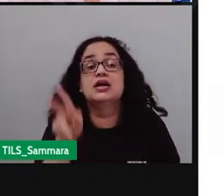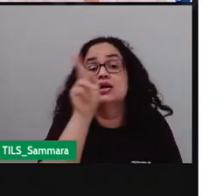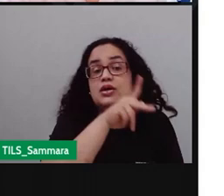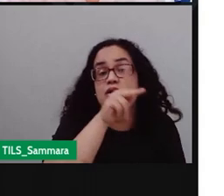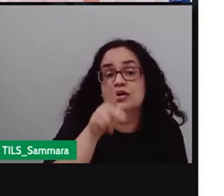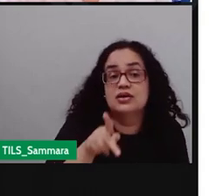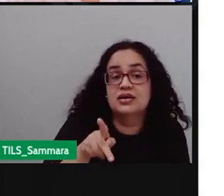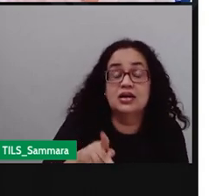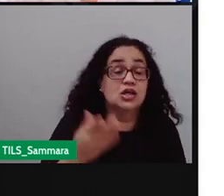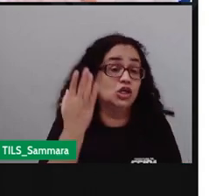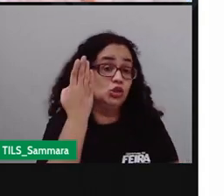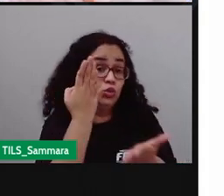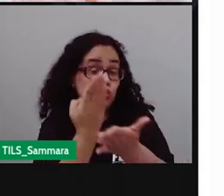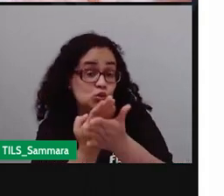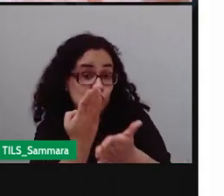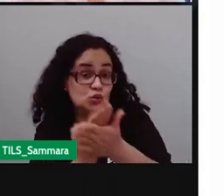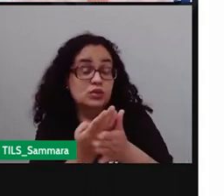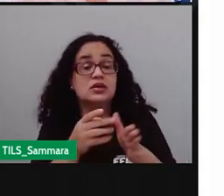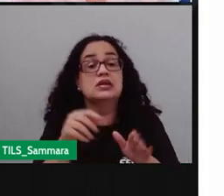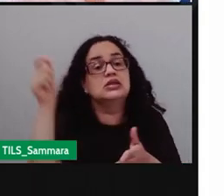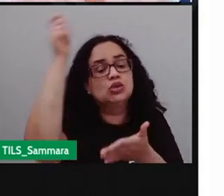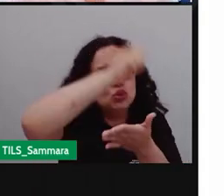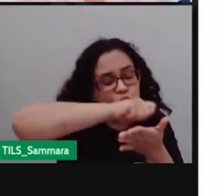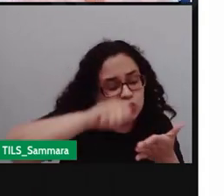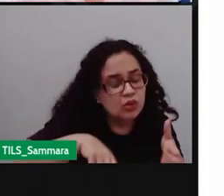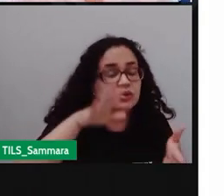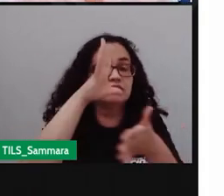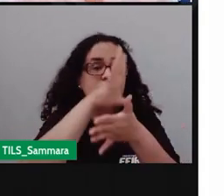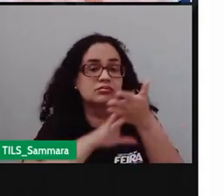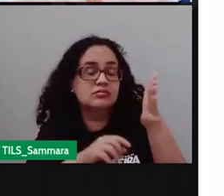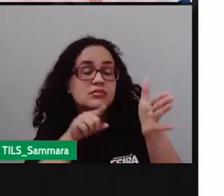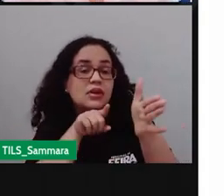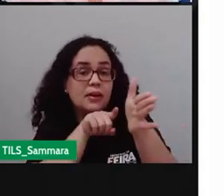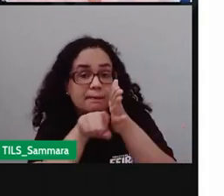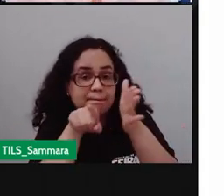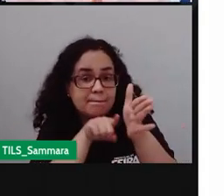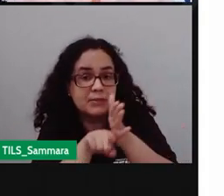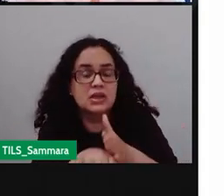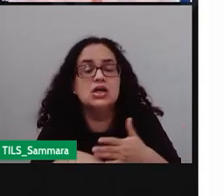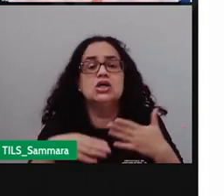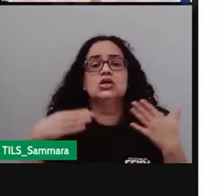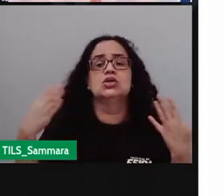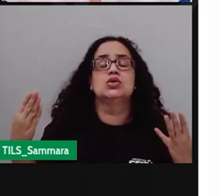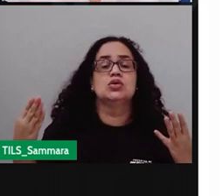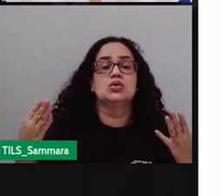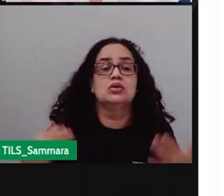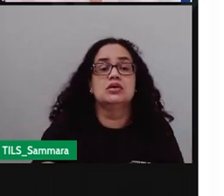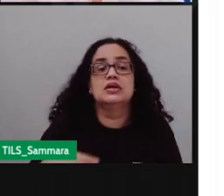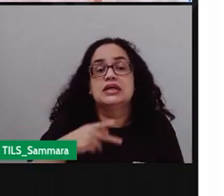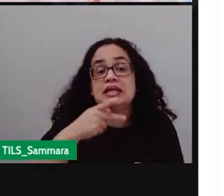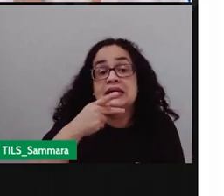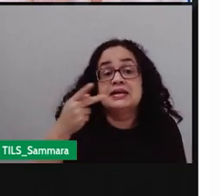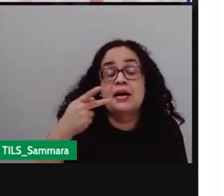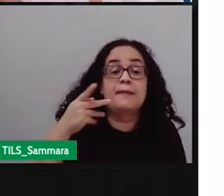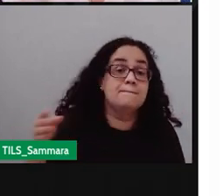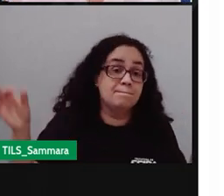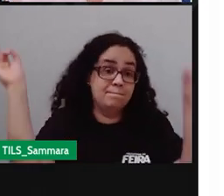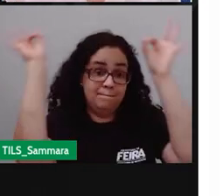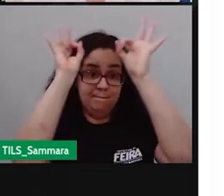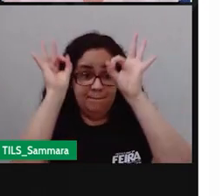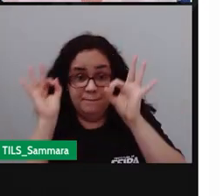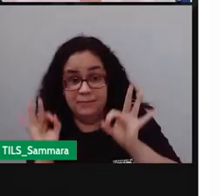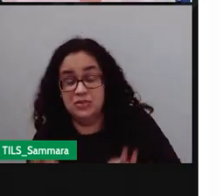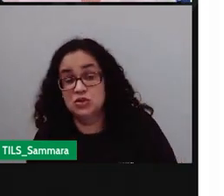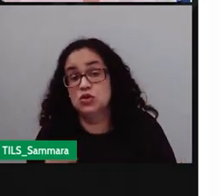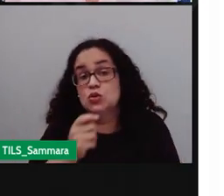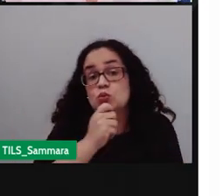falou a parte que você estuda que você anota suas perguntas não é isso bom e quando você faz isso você se prepara para